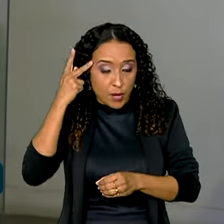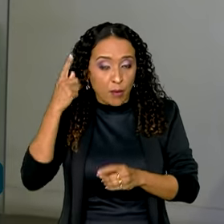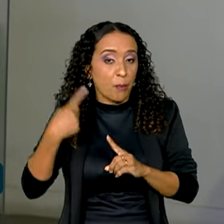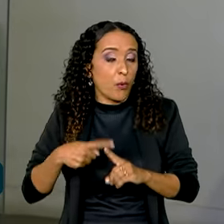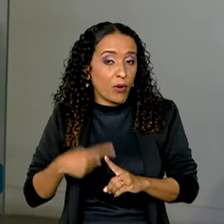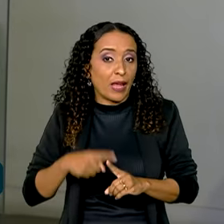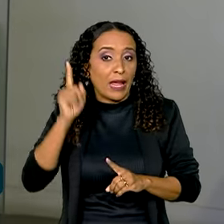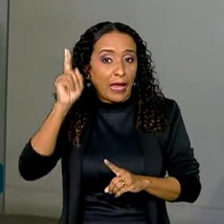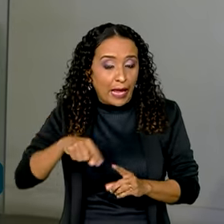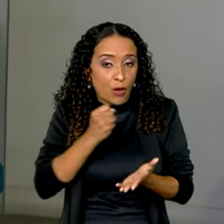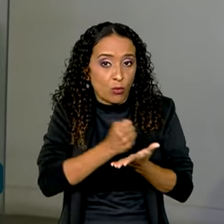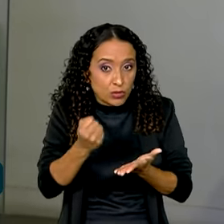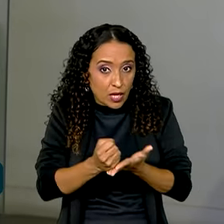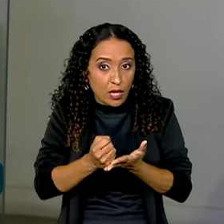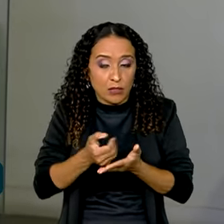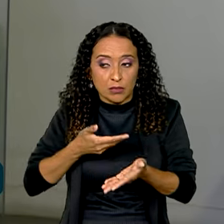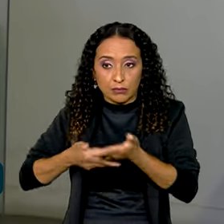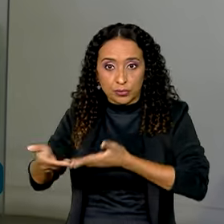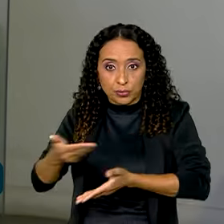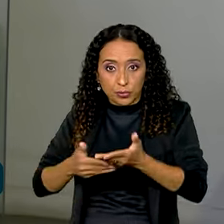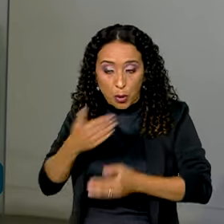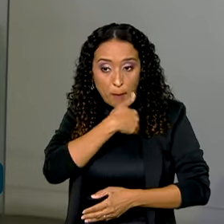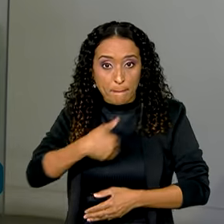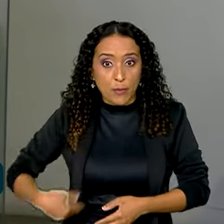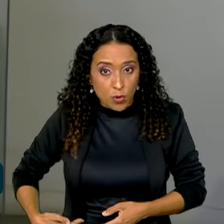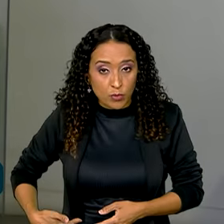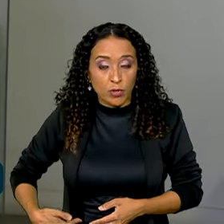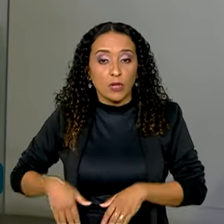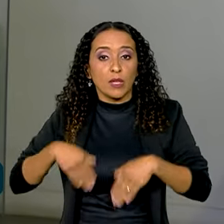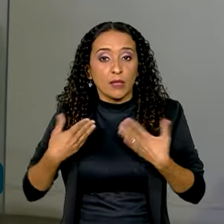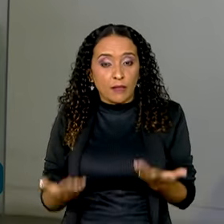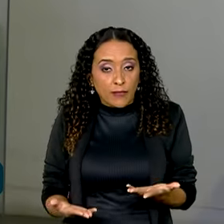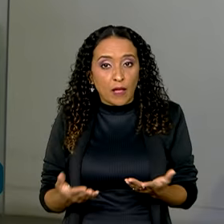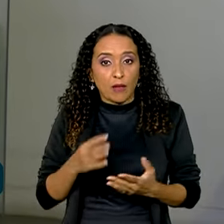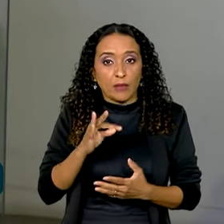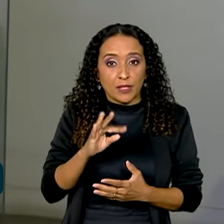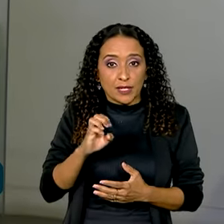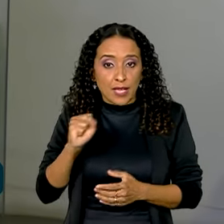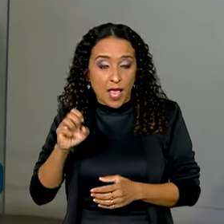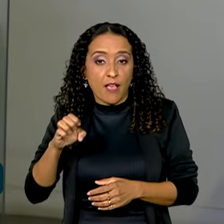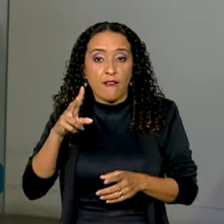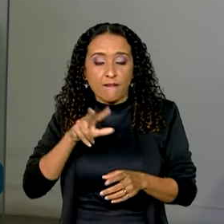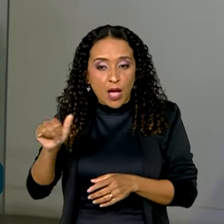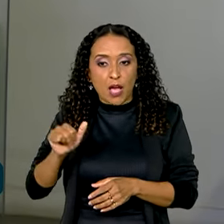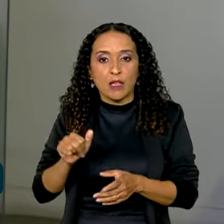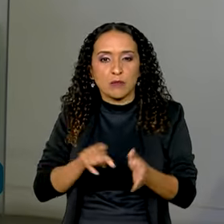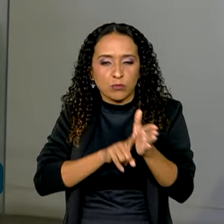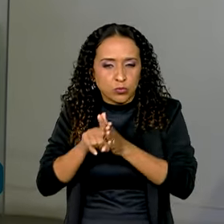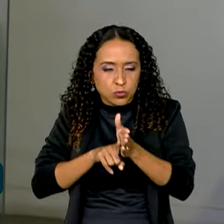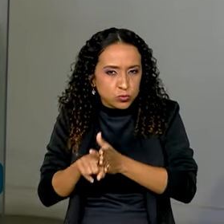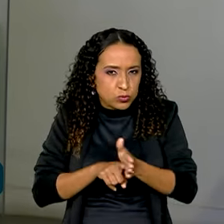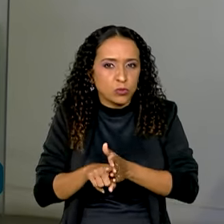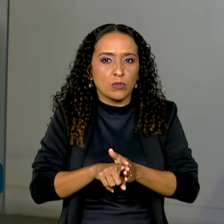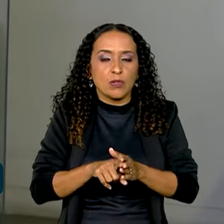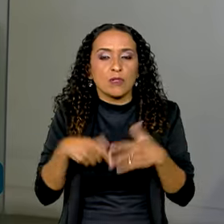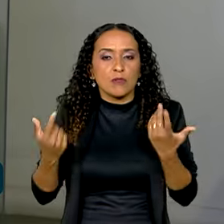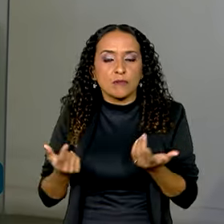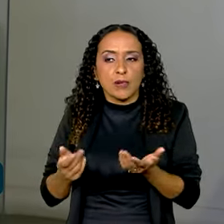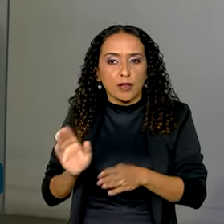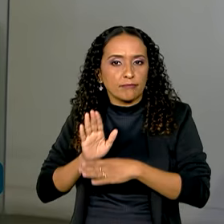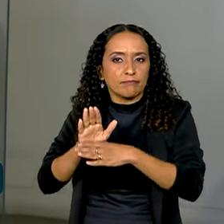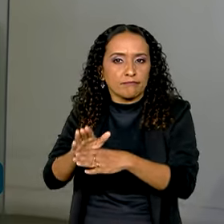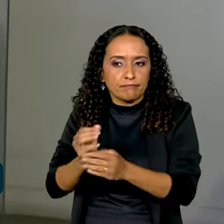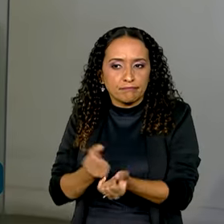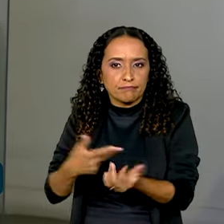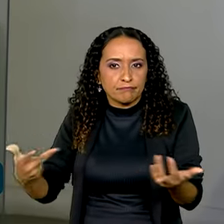afinal, é um contrato de prestação de serviço público e que, então, o TCM vai analisar este contrato para oferecer subsídios para a